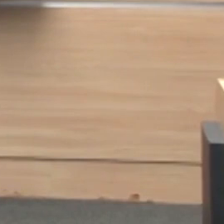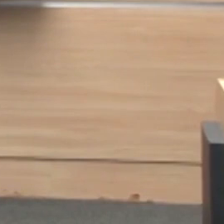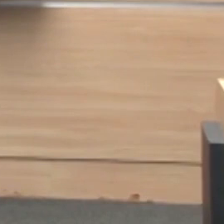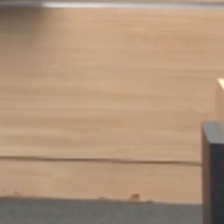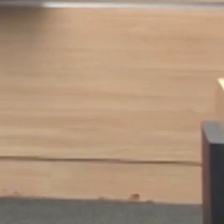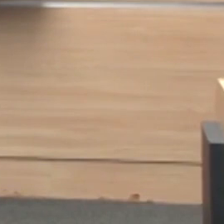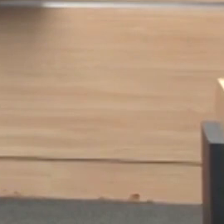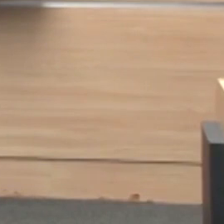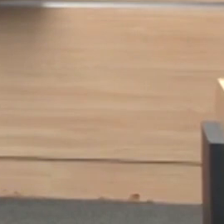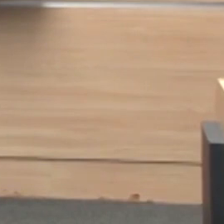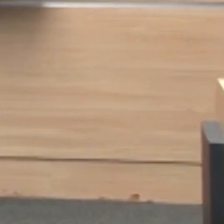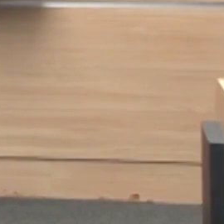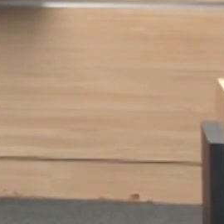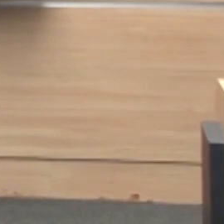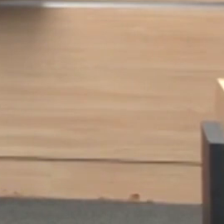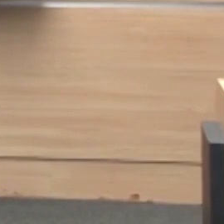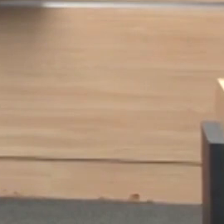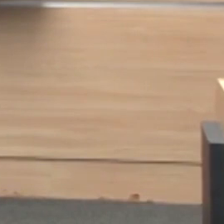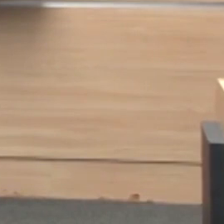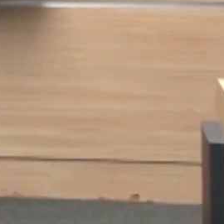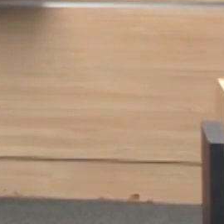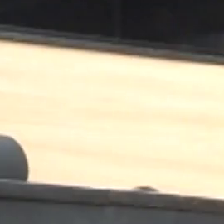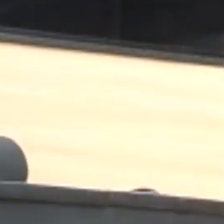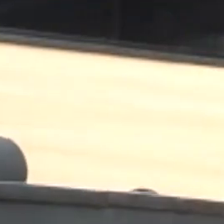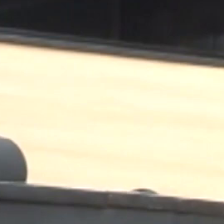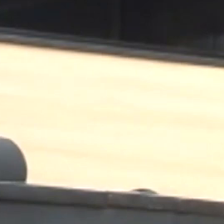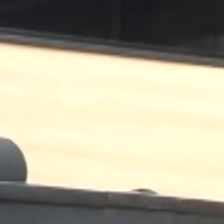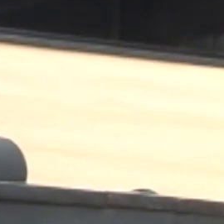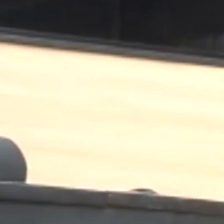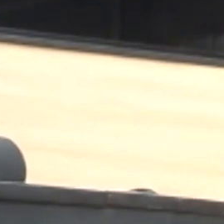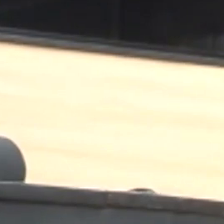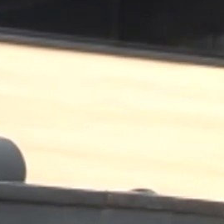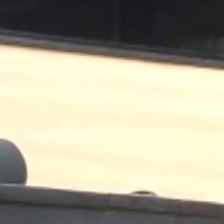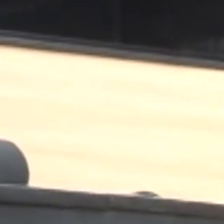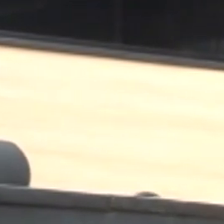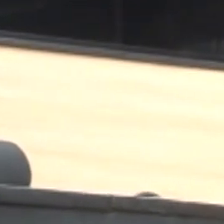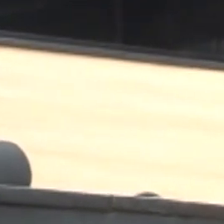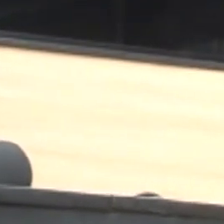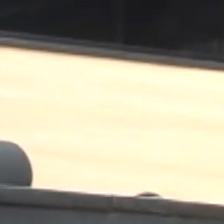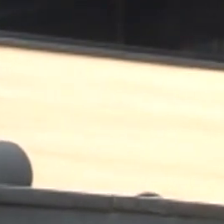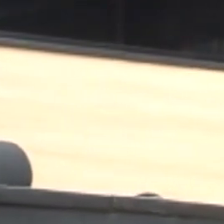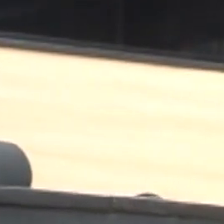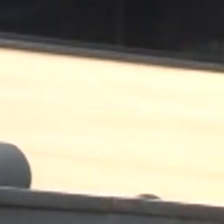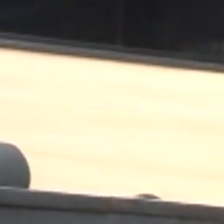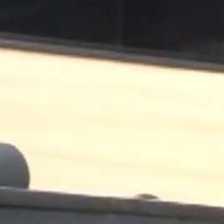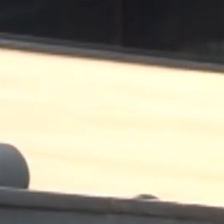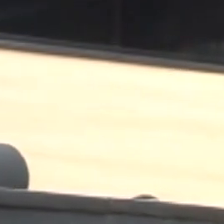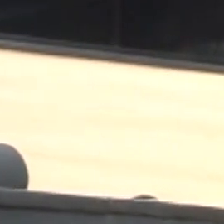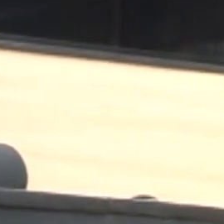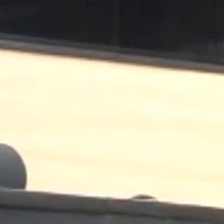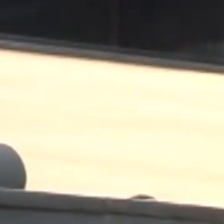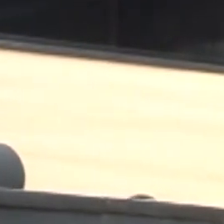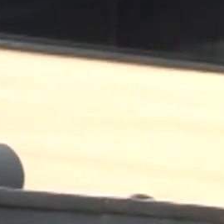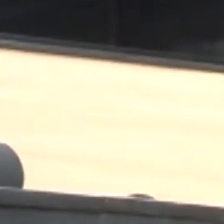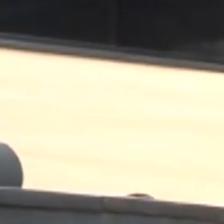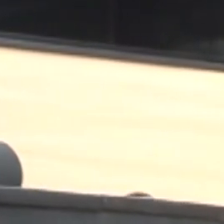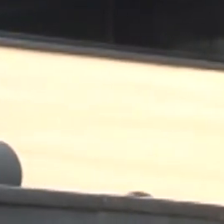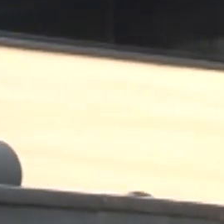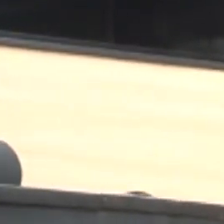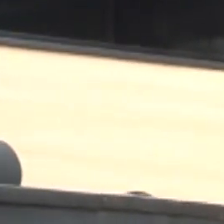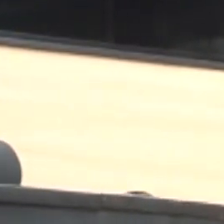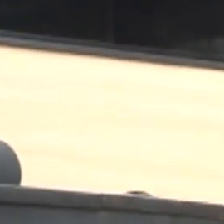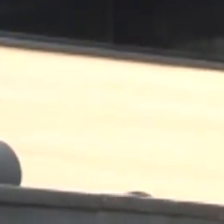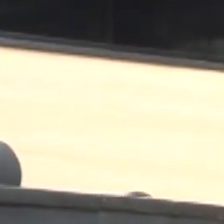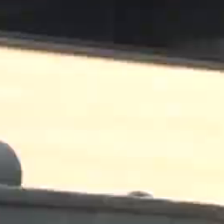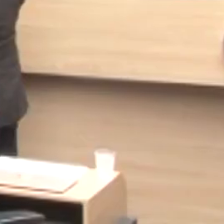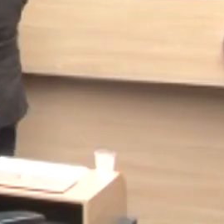de transporte complementar do Recife. O parlamentar também cobrou o cumprimento de uma lei municipal de